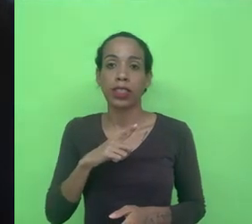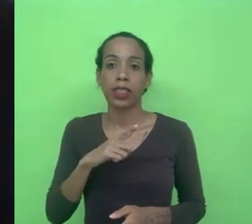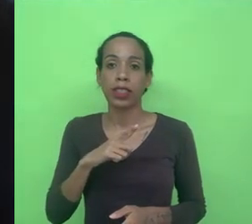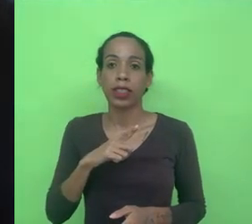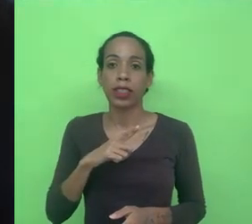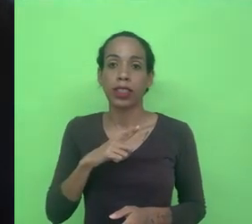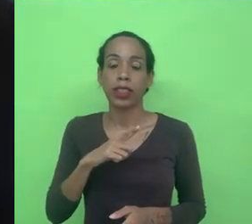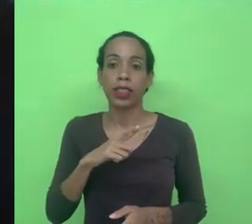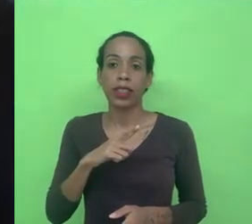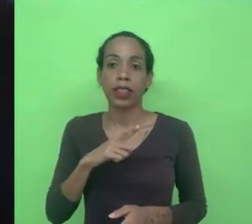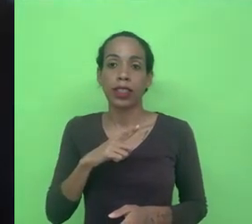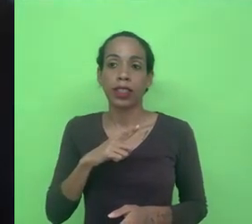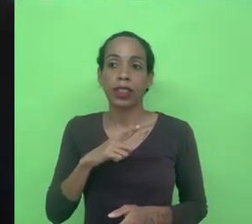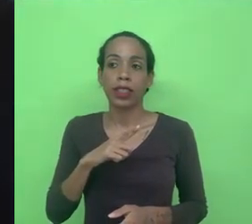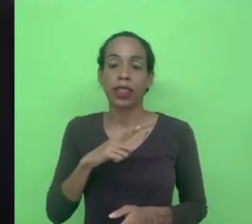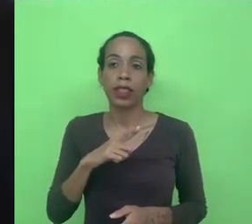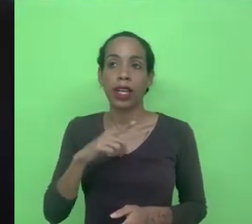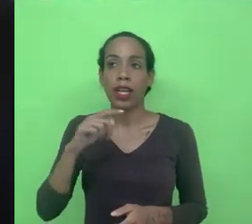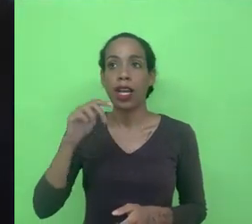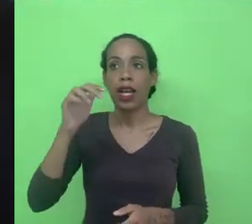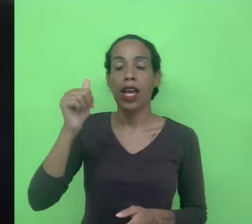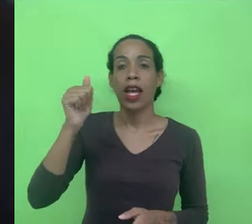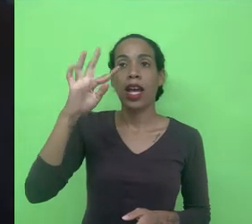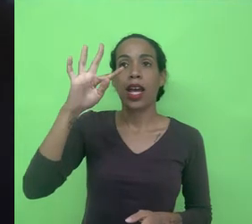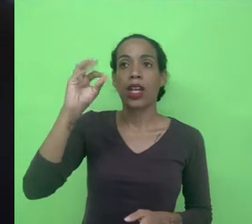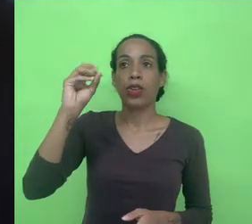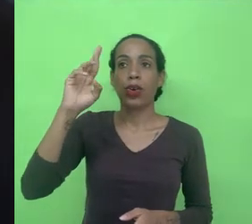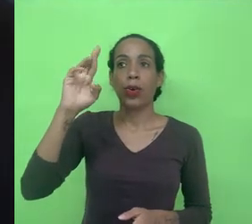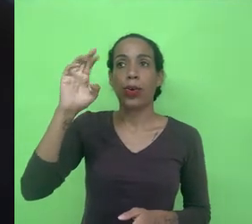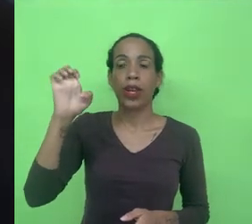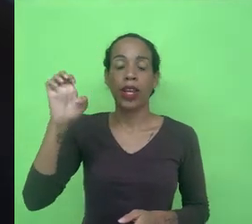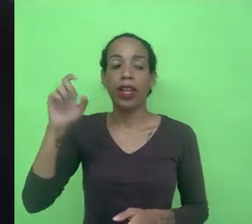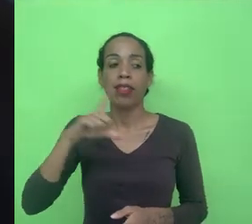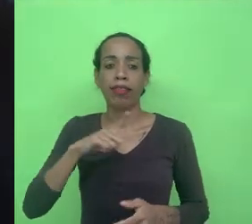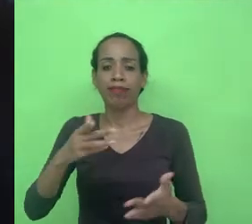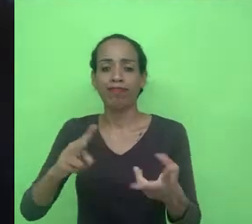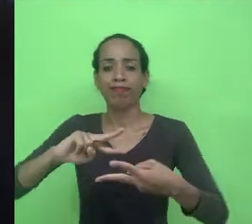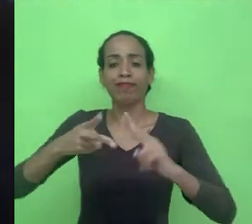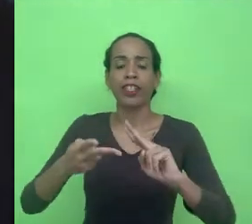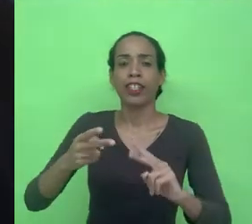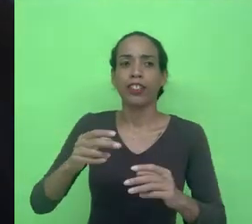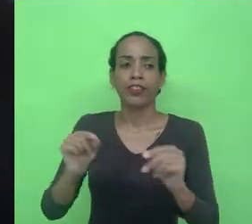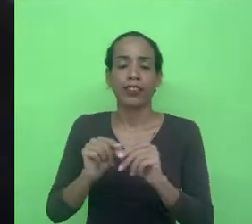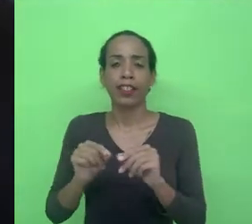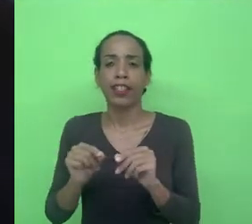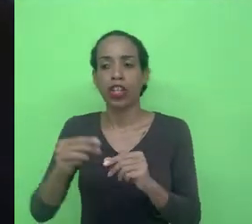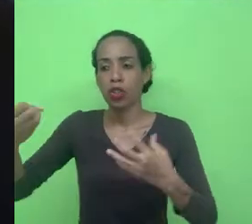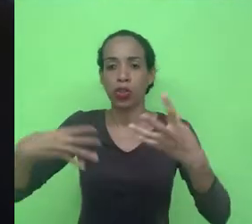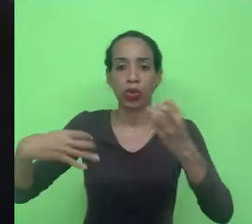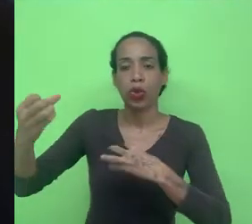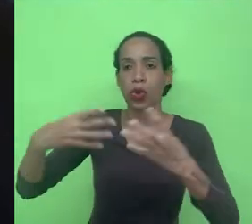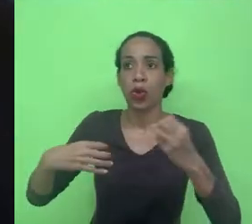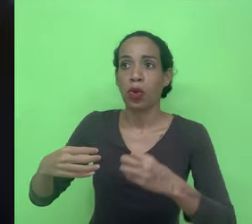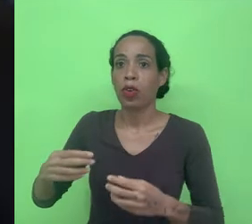a teoria torreira ele seria contra ela seria contra a criação de um novo termo de uma nova